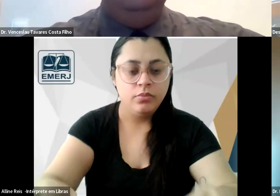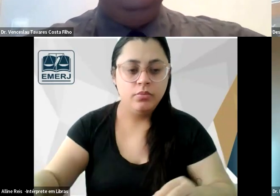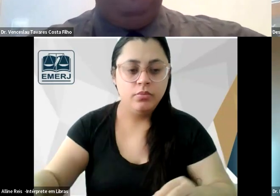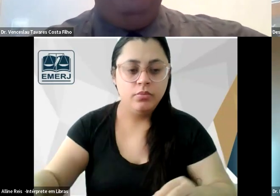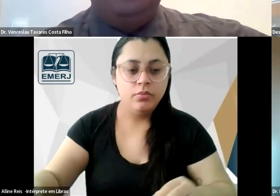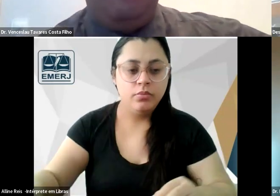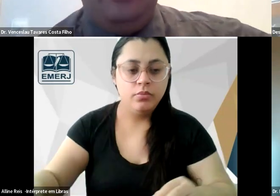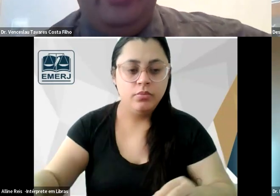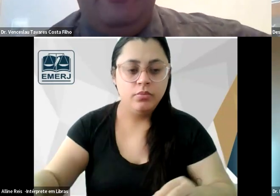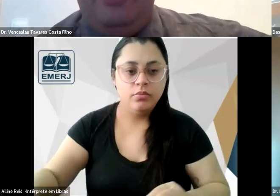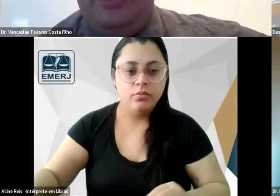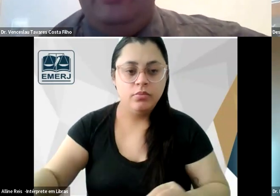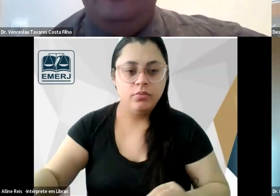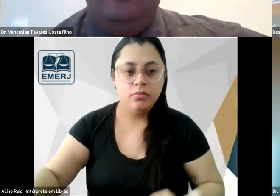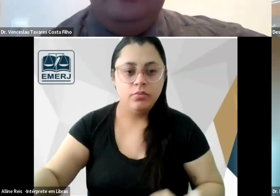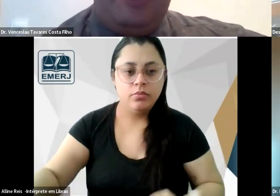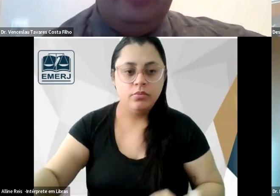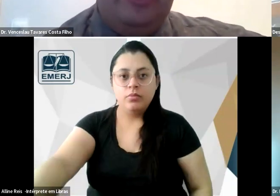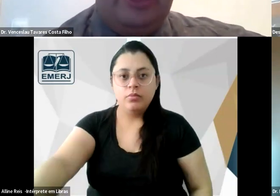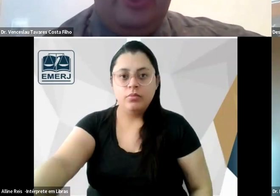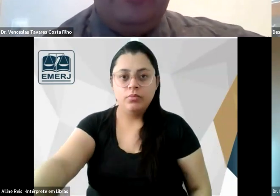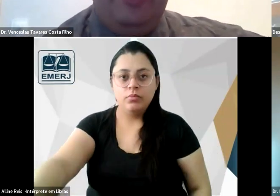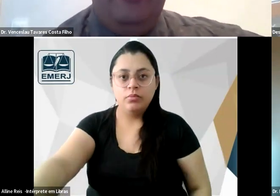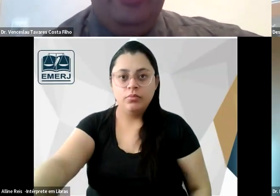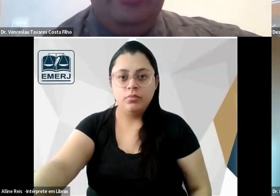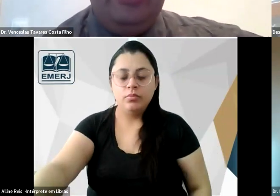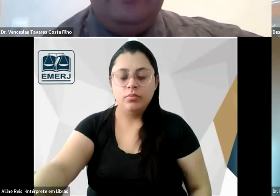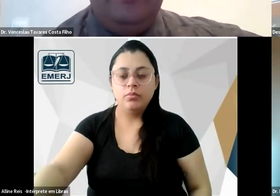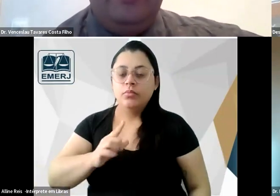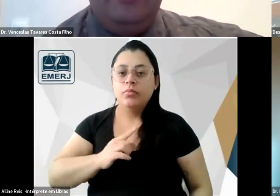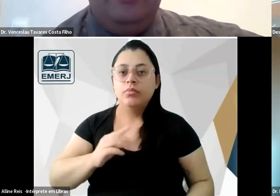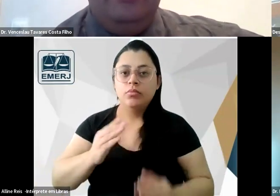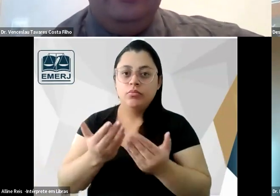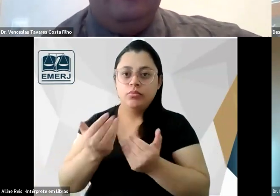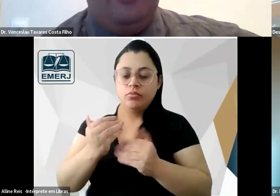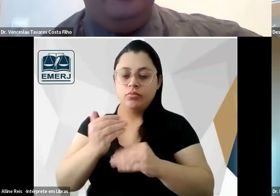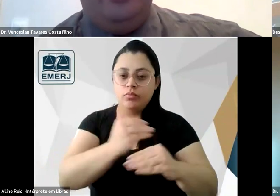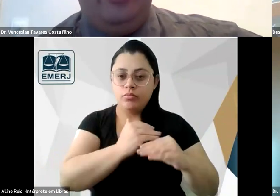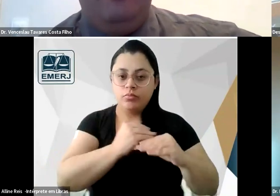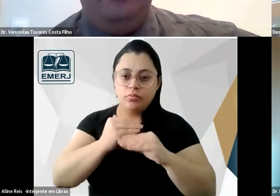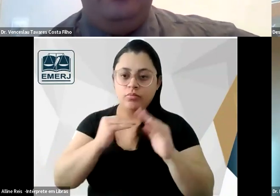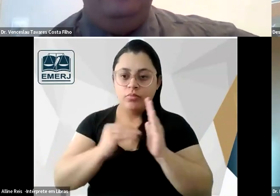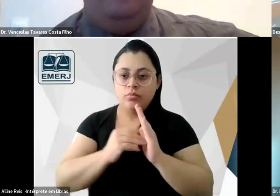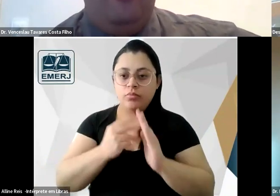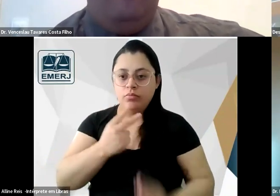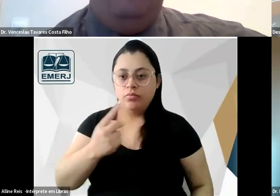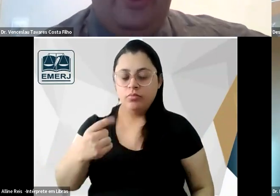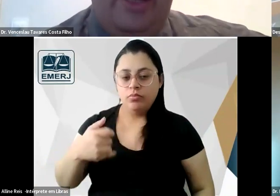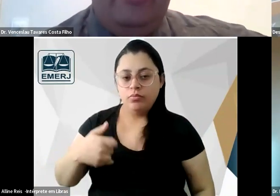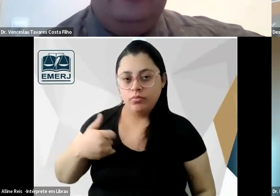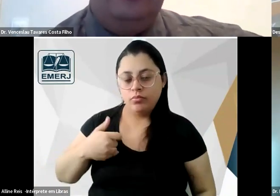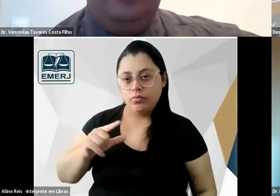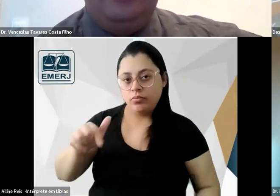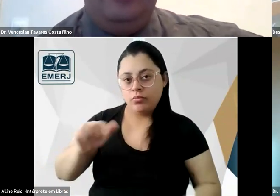jovens trabalhariam para os patrões até os 21 anos e depois ganhariam a liberdade ou